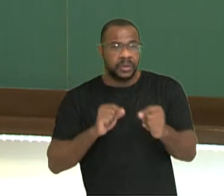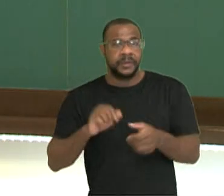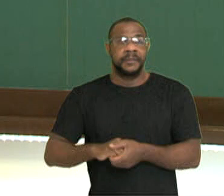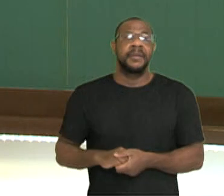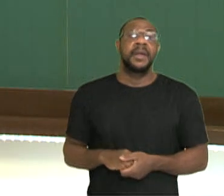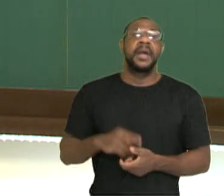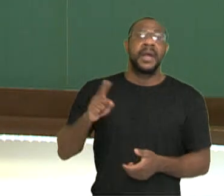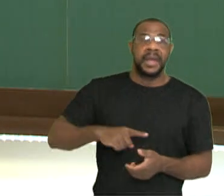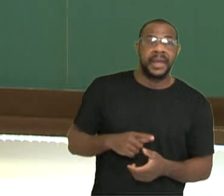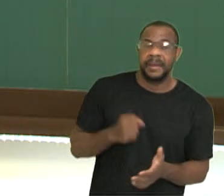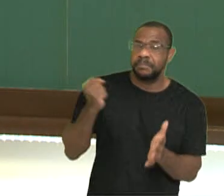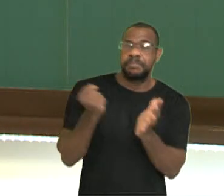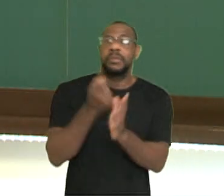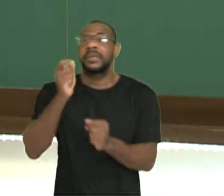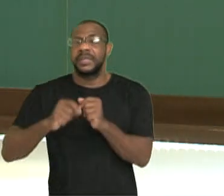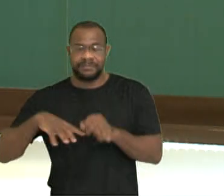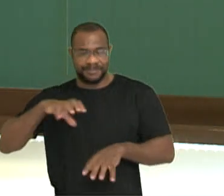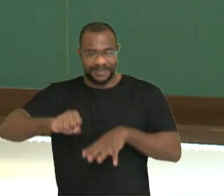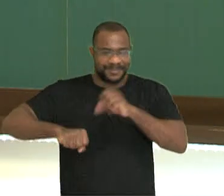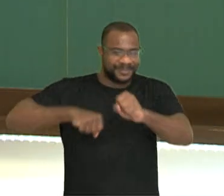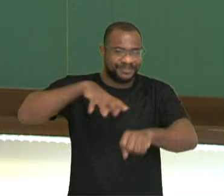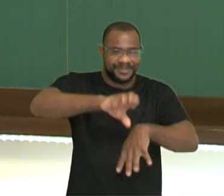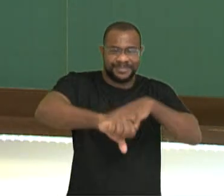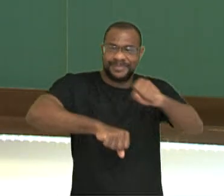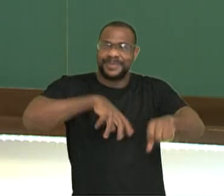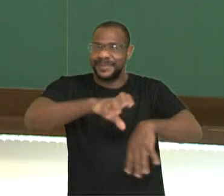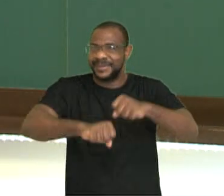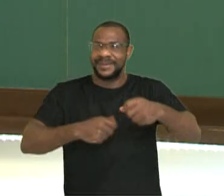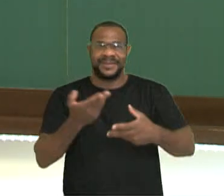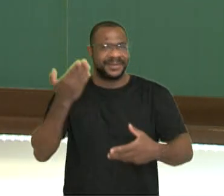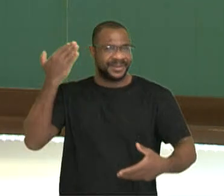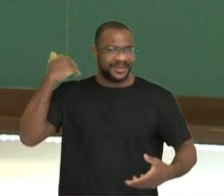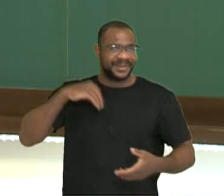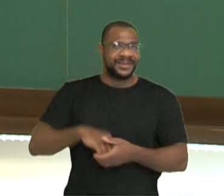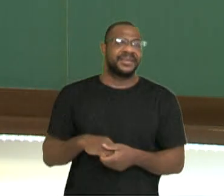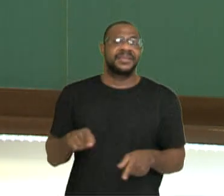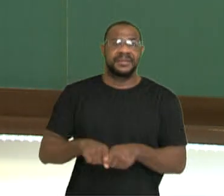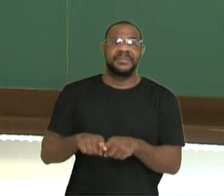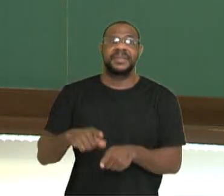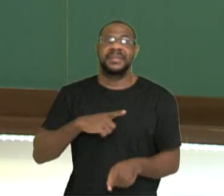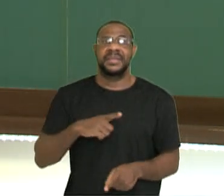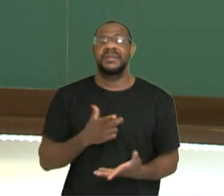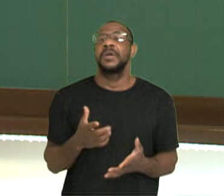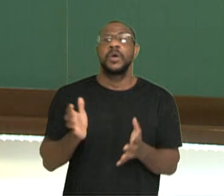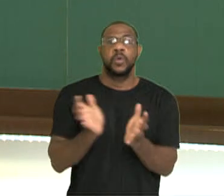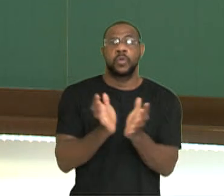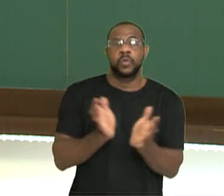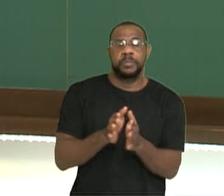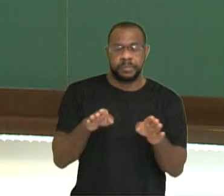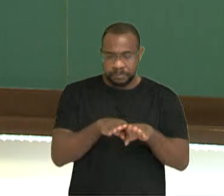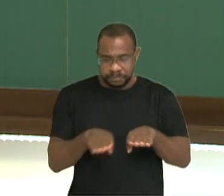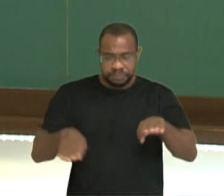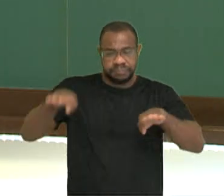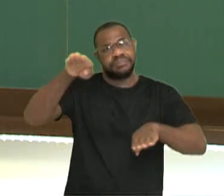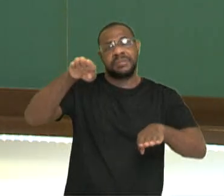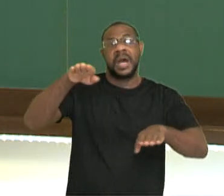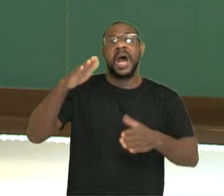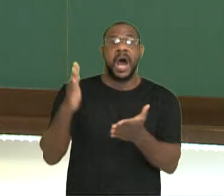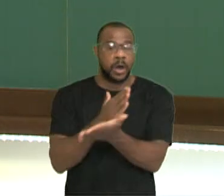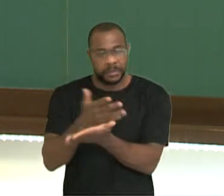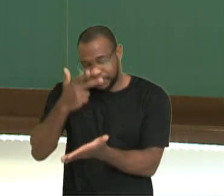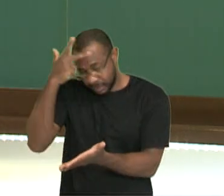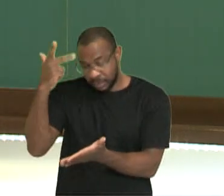processo colonial, com uma sociedade composta por classes desiguais. Algumas pessoas com acesso a muito